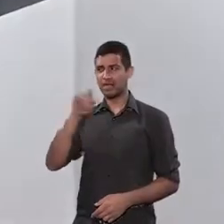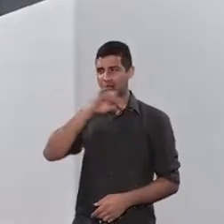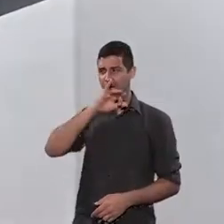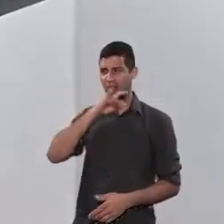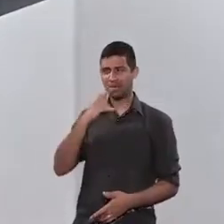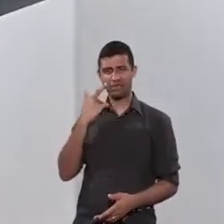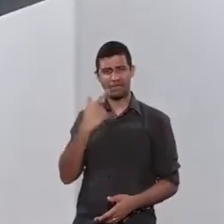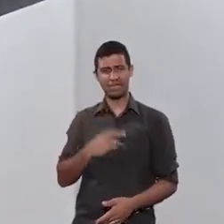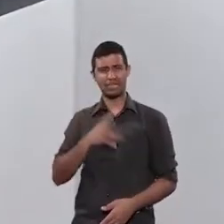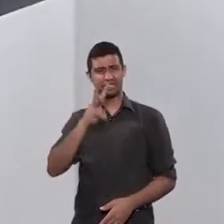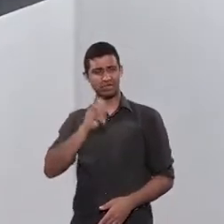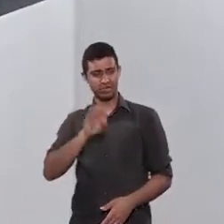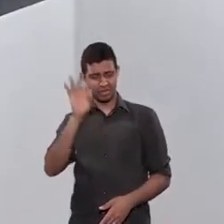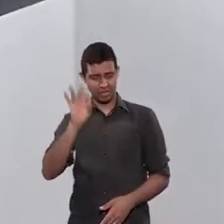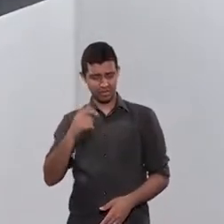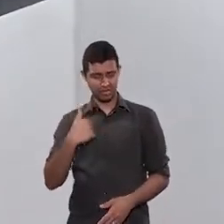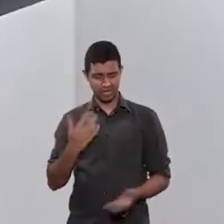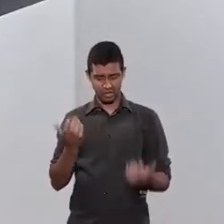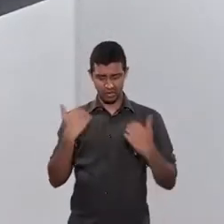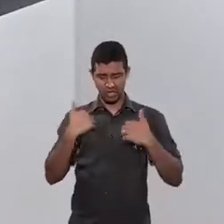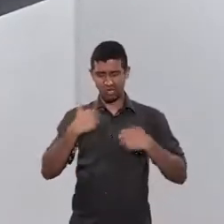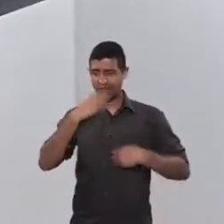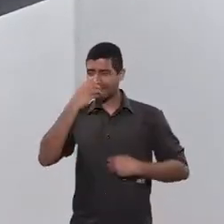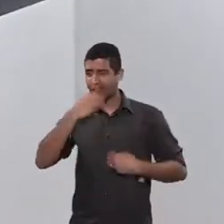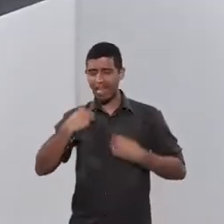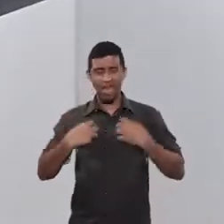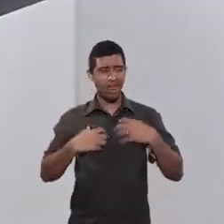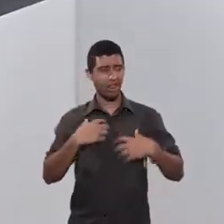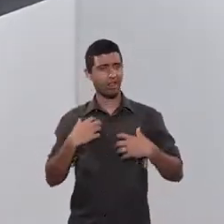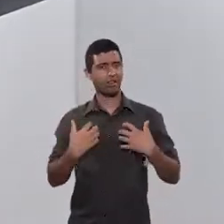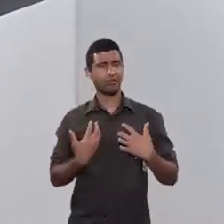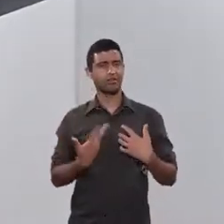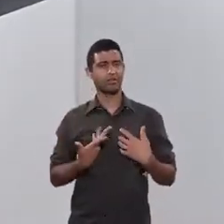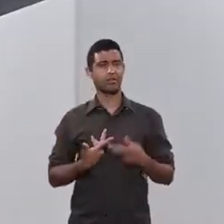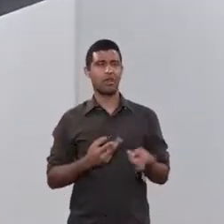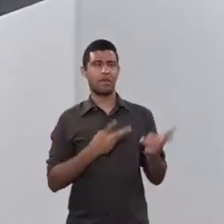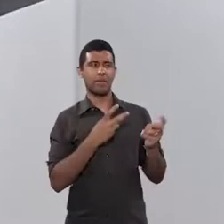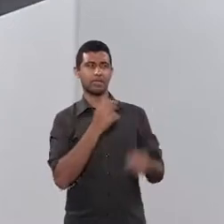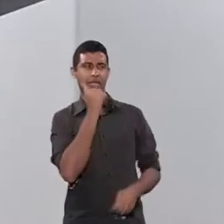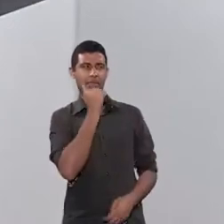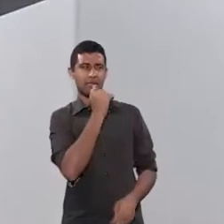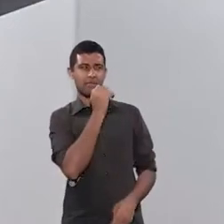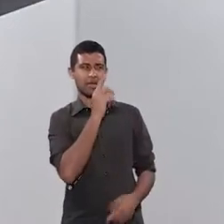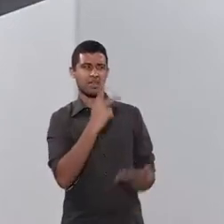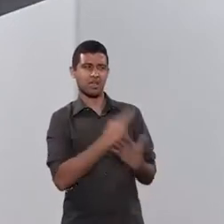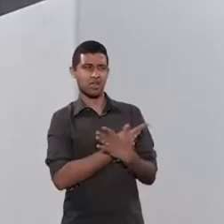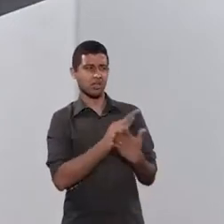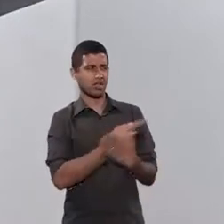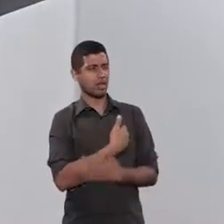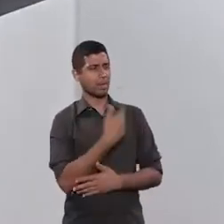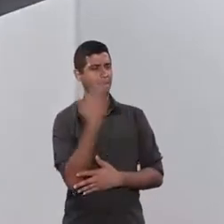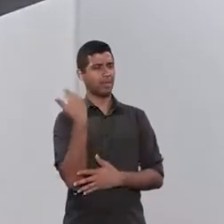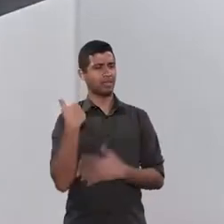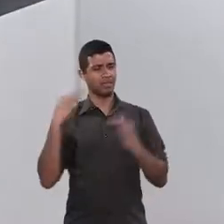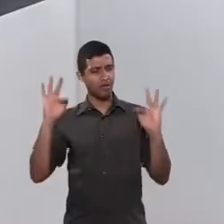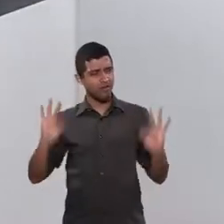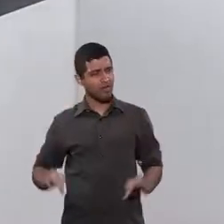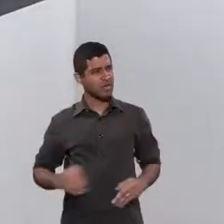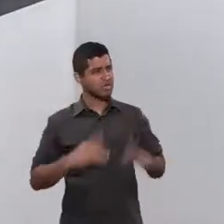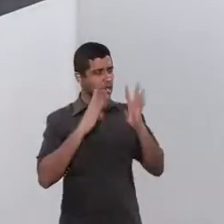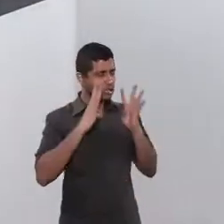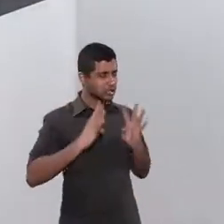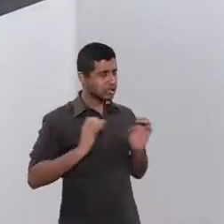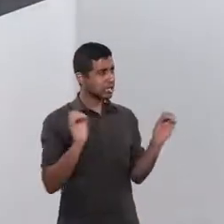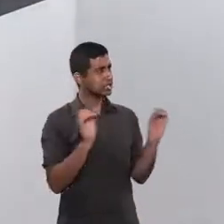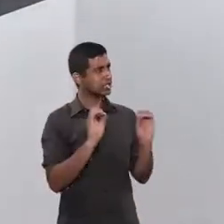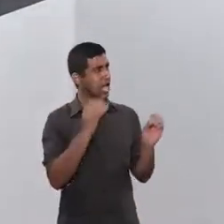não é tão bom assim, 50% do meu começa a ficar frágil. Mas ela vê também que tem algo errado nessa mãe, que diz assim, mas eu estava tão feliz, como é que ela não